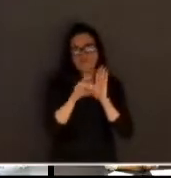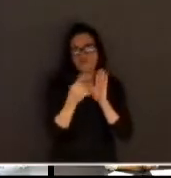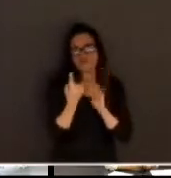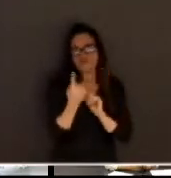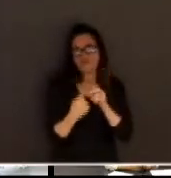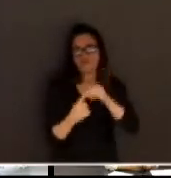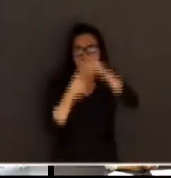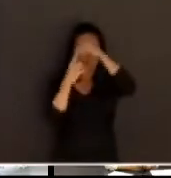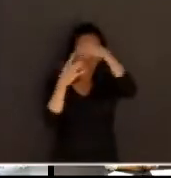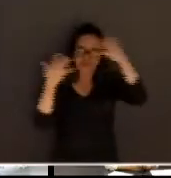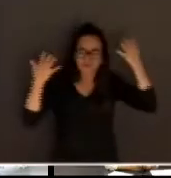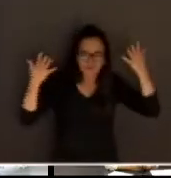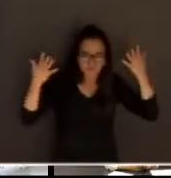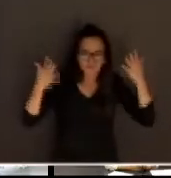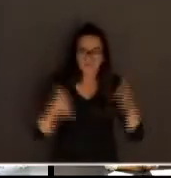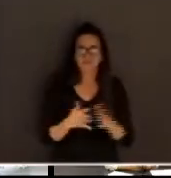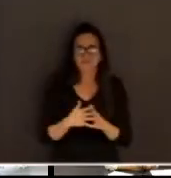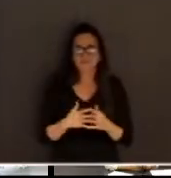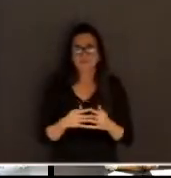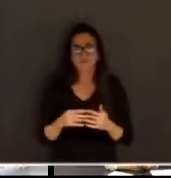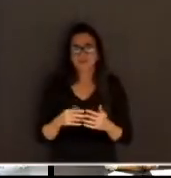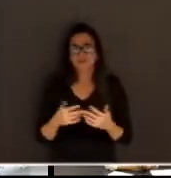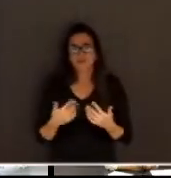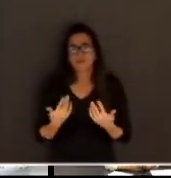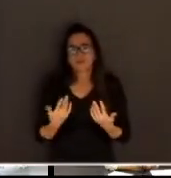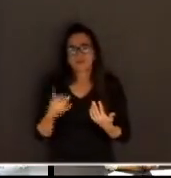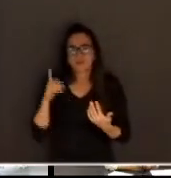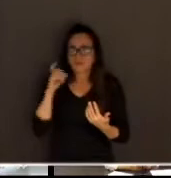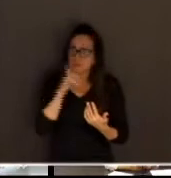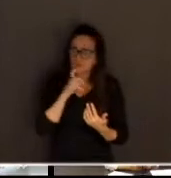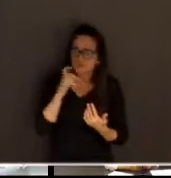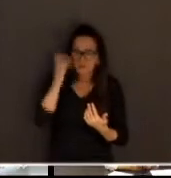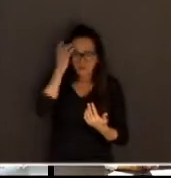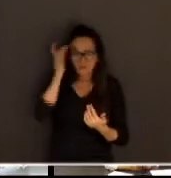Tudo bem, não tem problema. A gente também caminha, às vezes, para o lado errado.